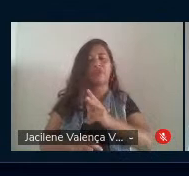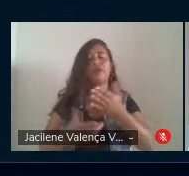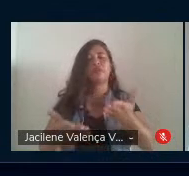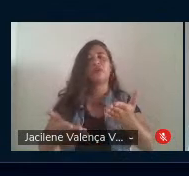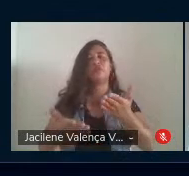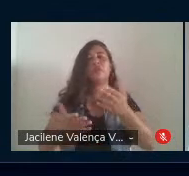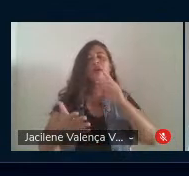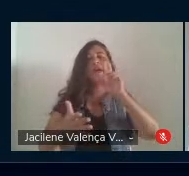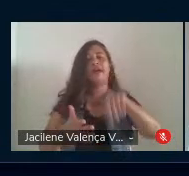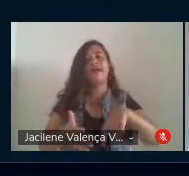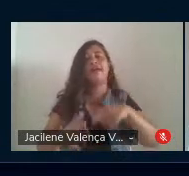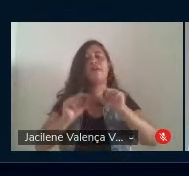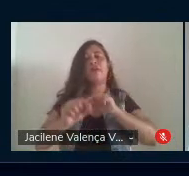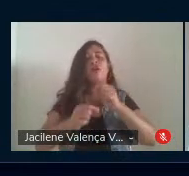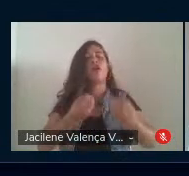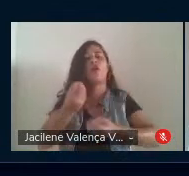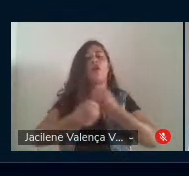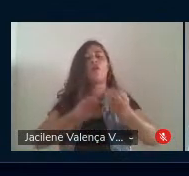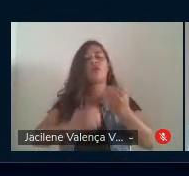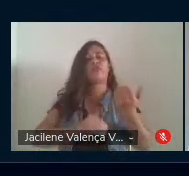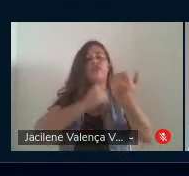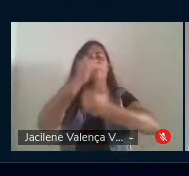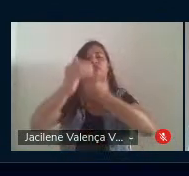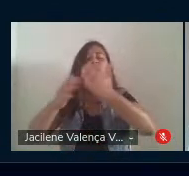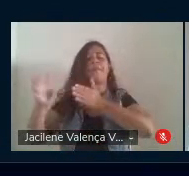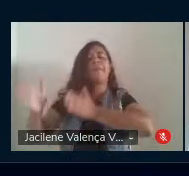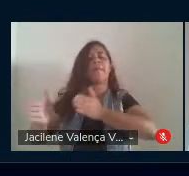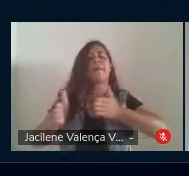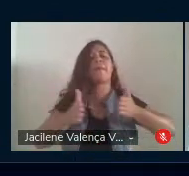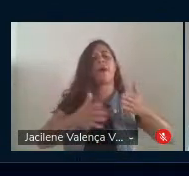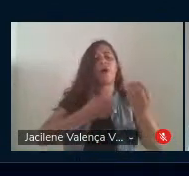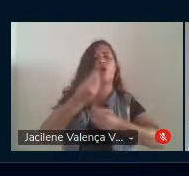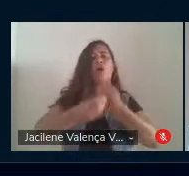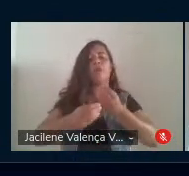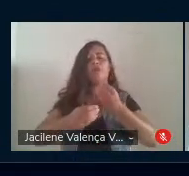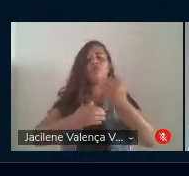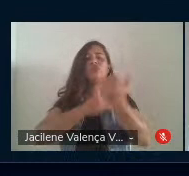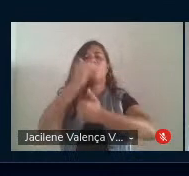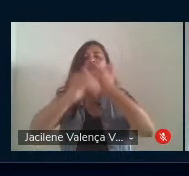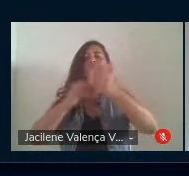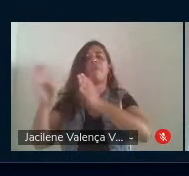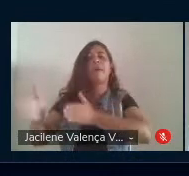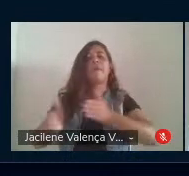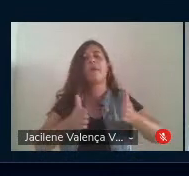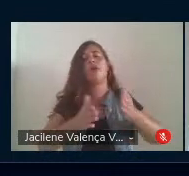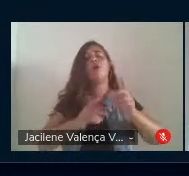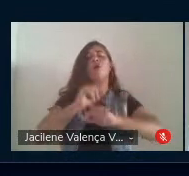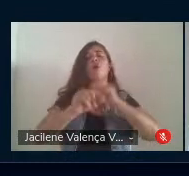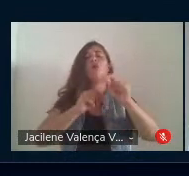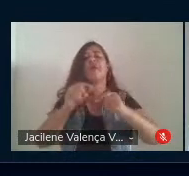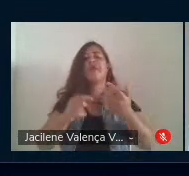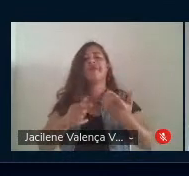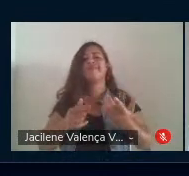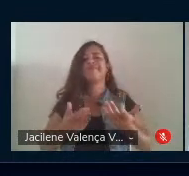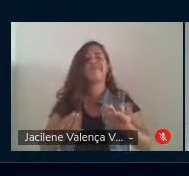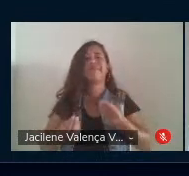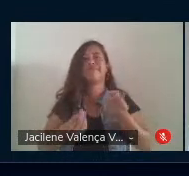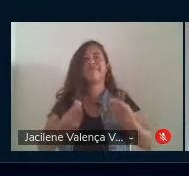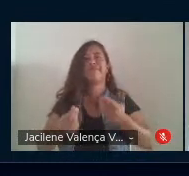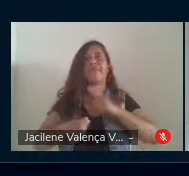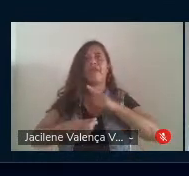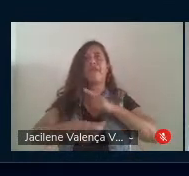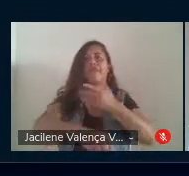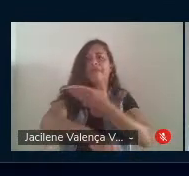como se desenvolveu o processo, como se desenvolveu o processo e o que que emergiu desse processo como prática